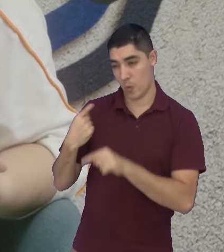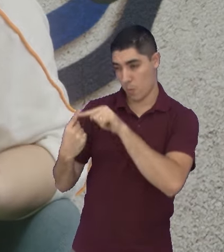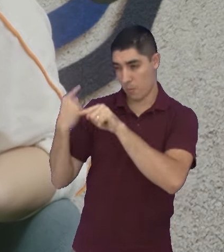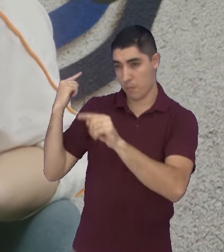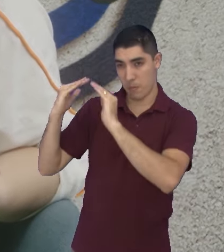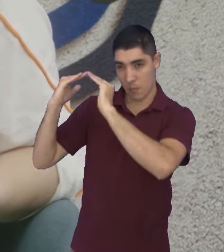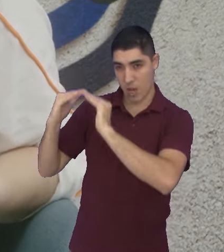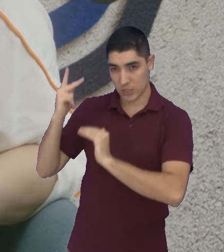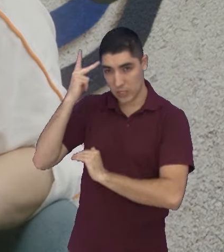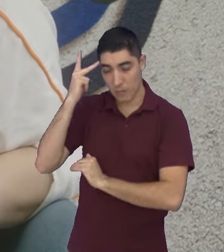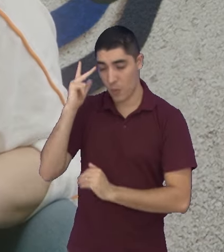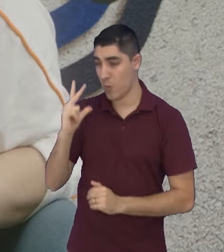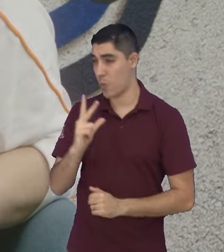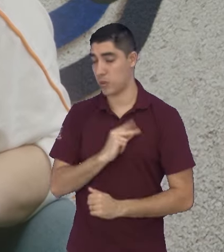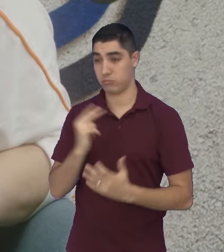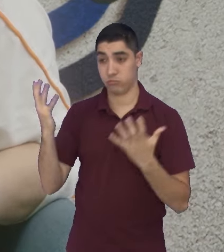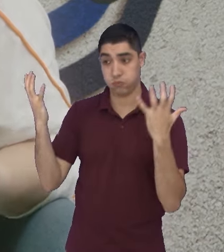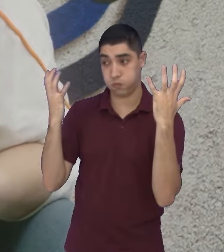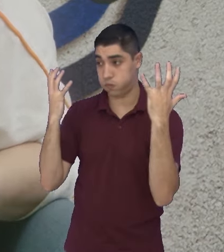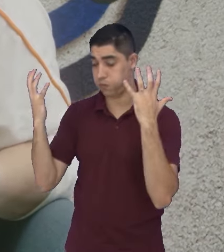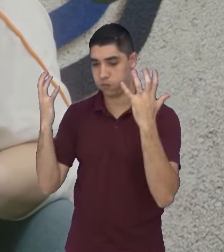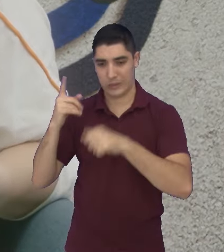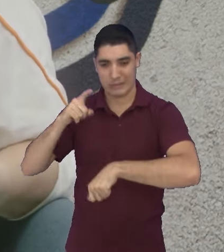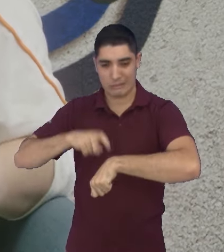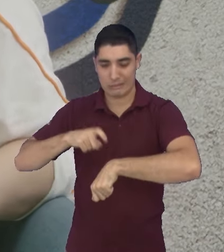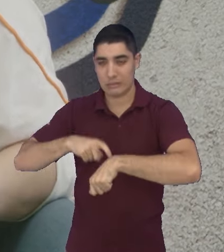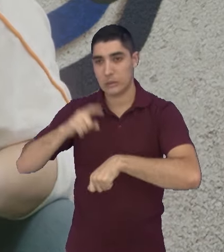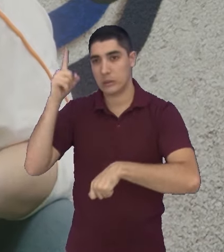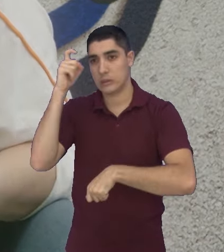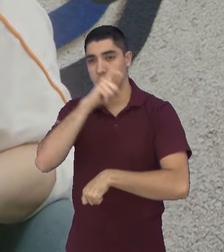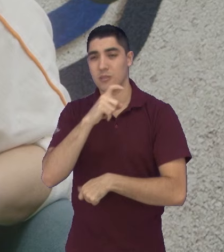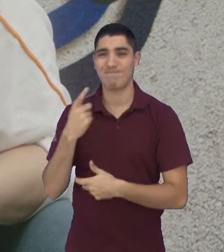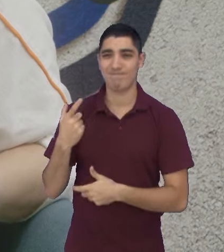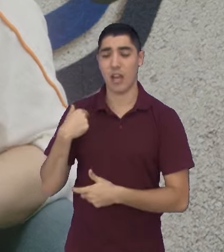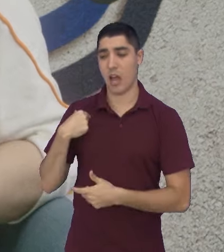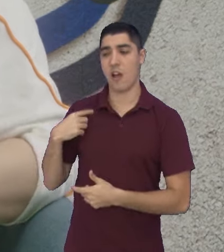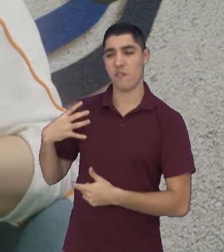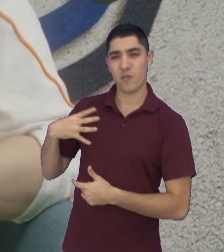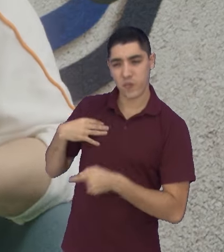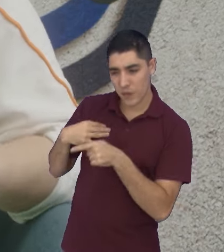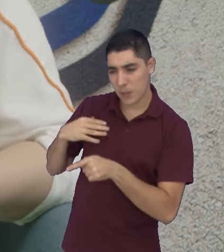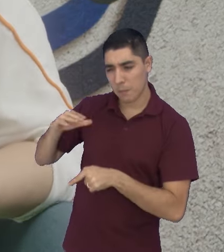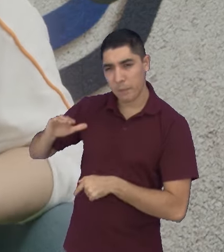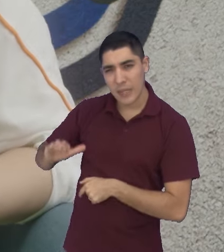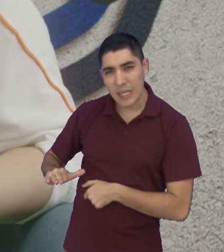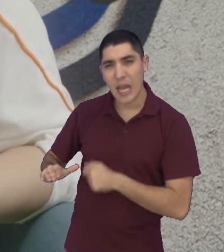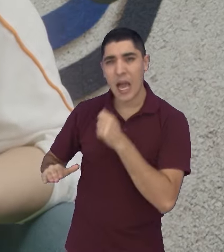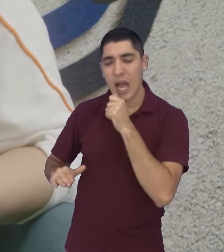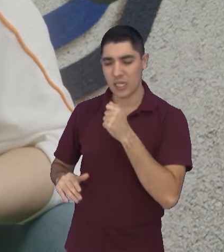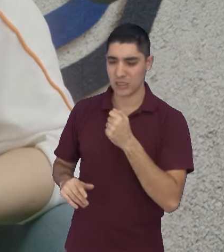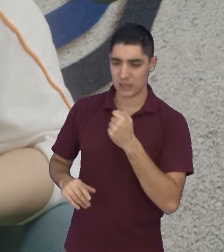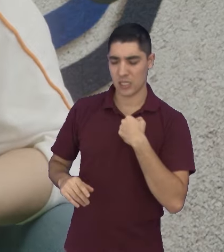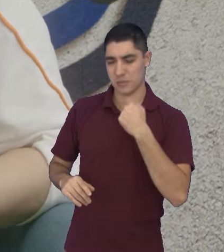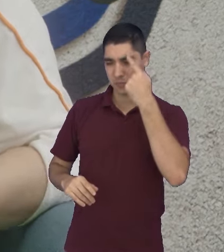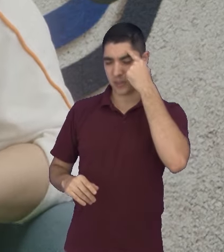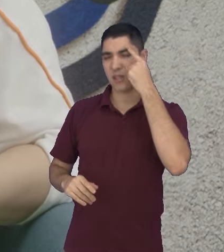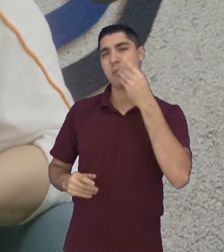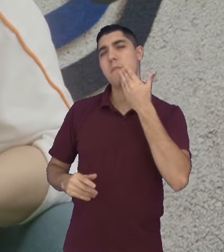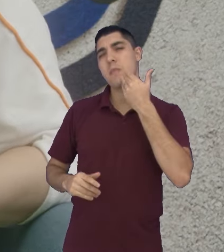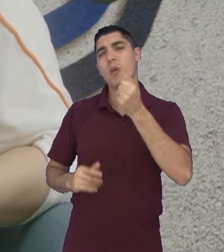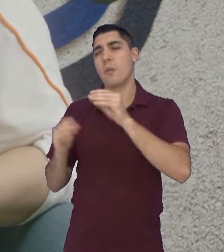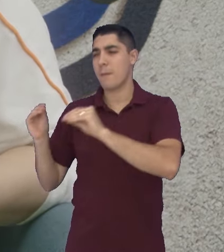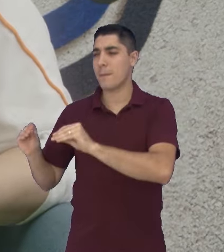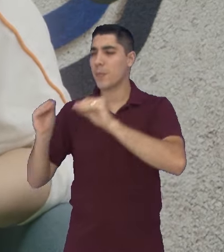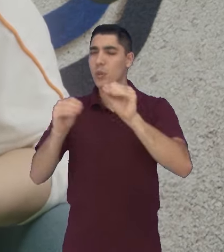corrido. E aí a gente acabou com a pandemia e com o filho pequeno, a gente acabou buscando uma qualidade de vida. E nessa